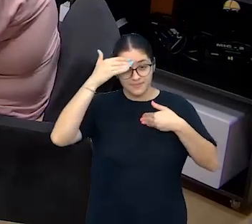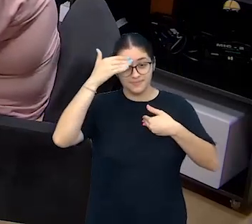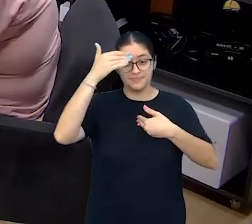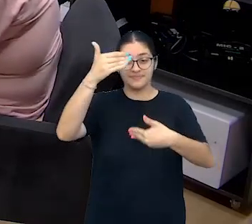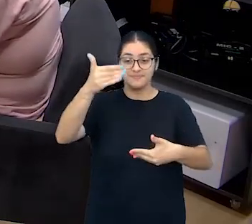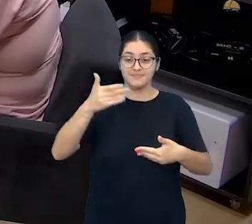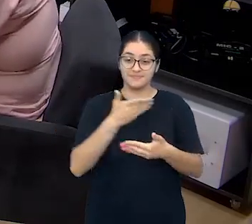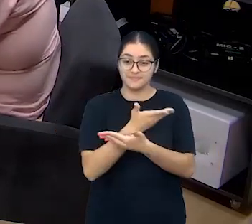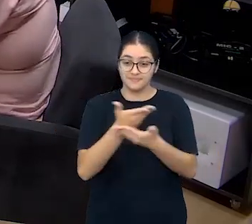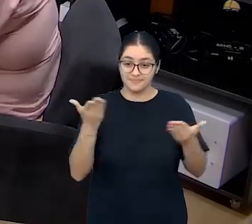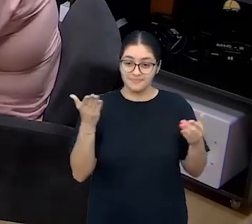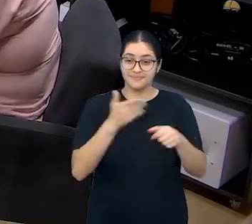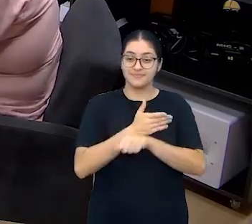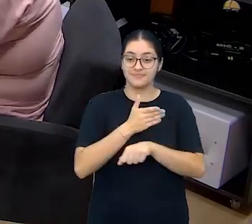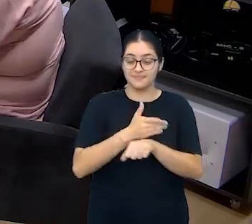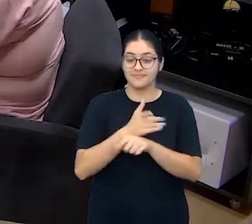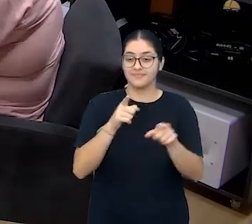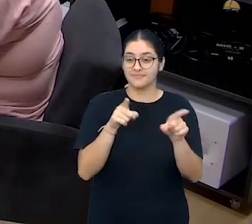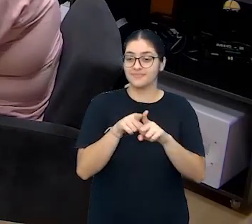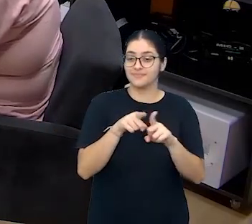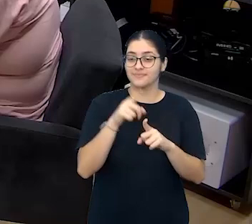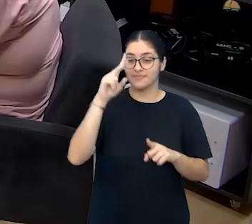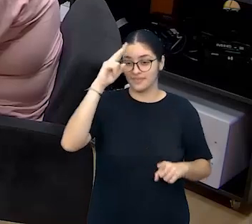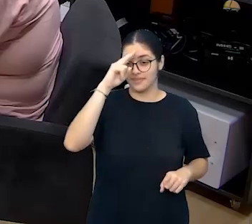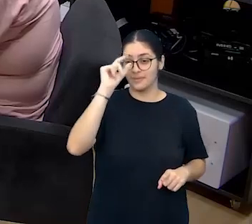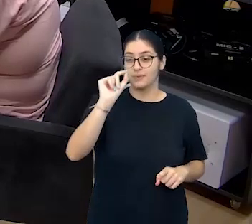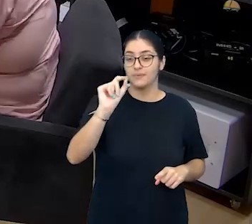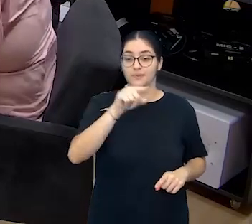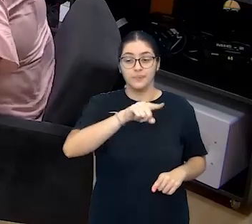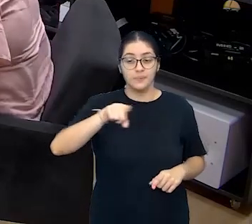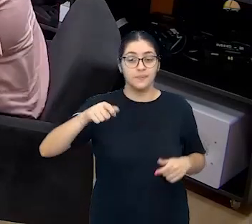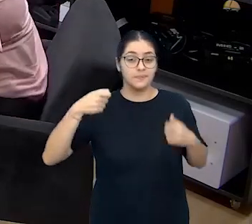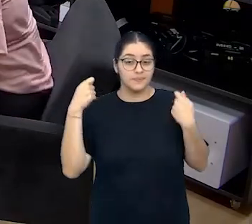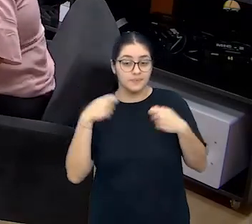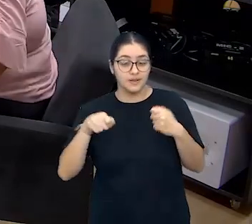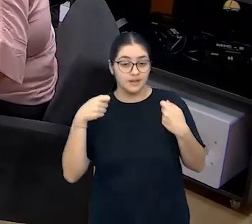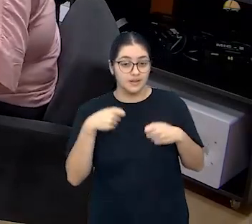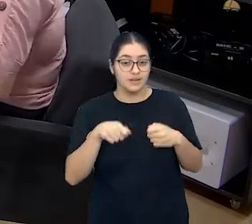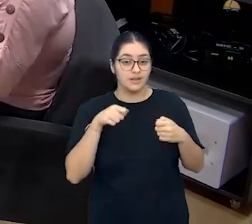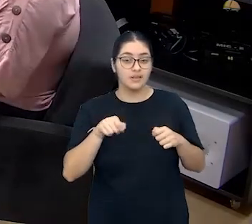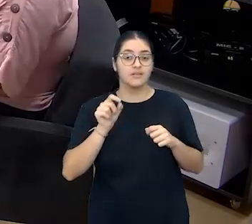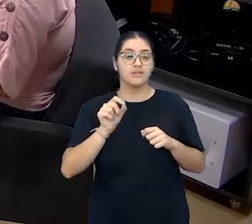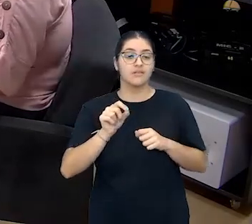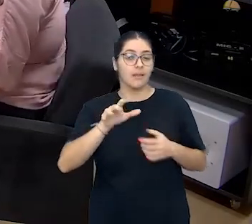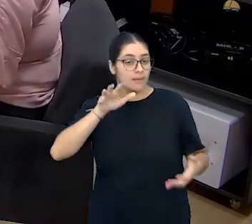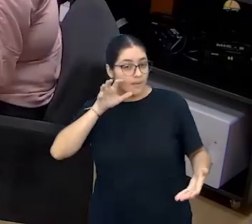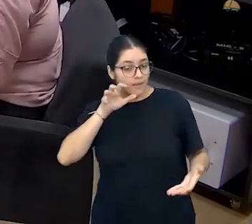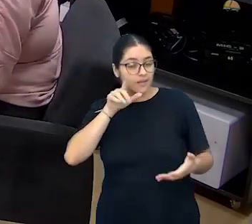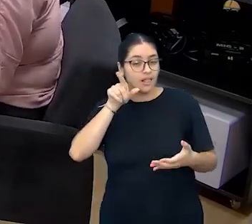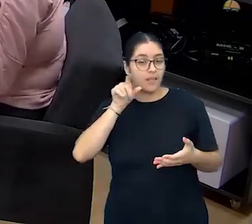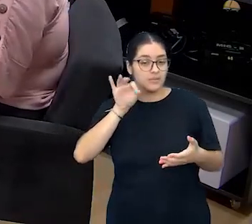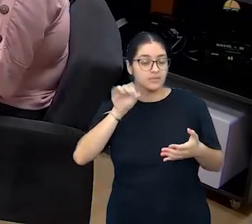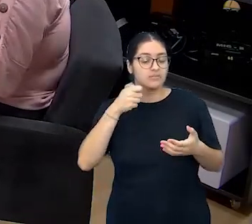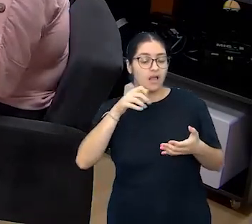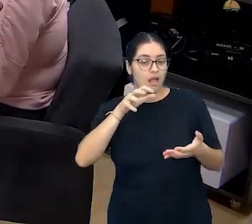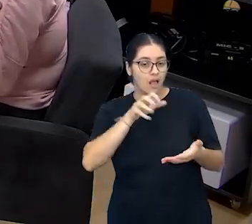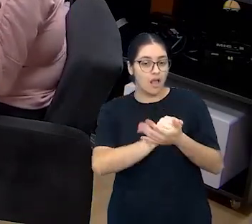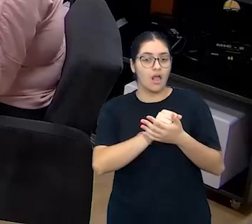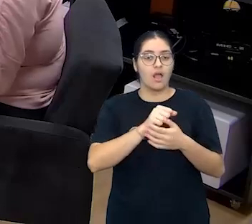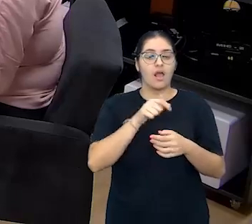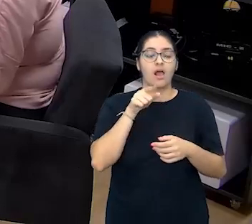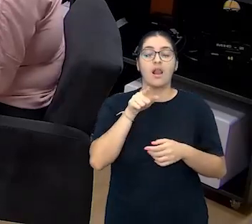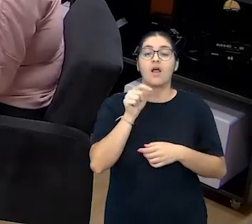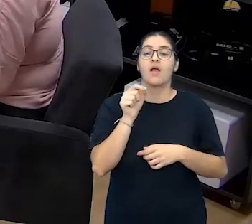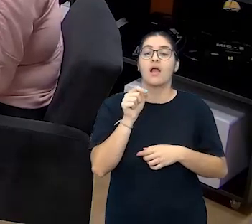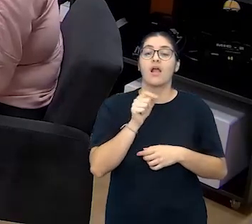participação de todos vocês, lembrando que vocês precisam fazer o registro de presença lá na sede. Vamos colocar